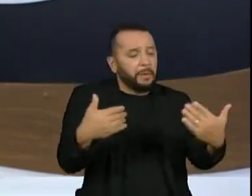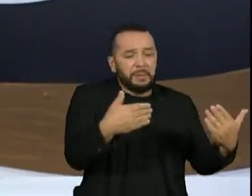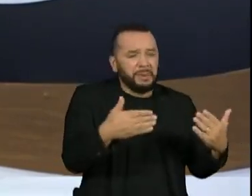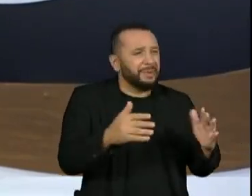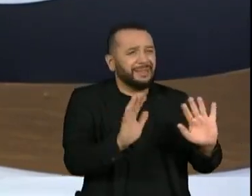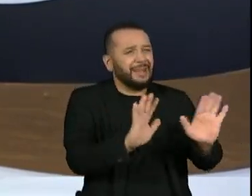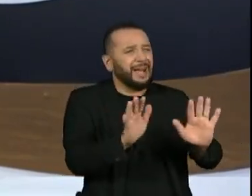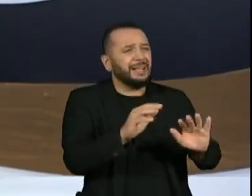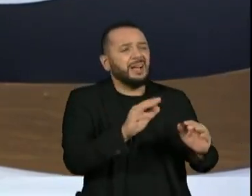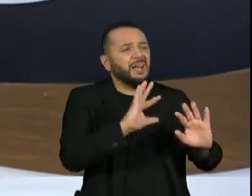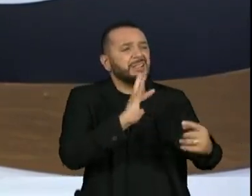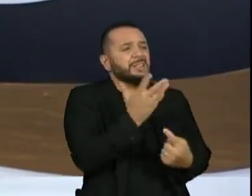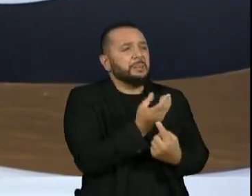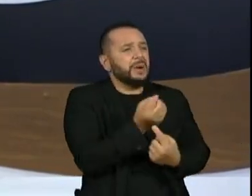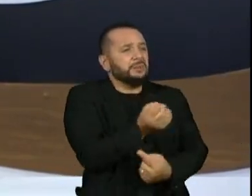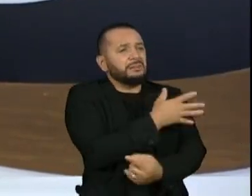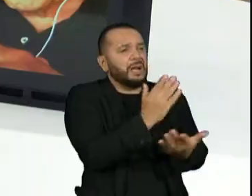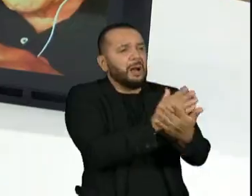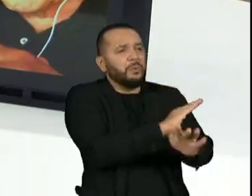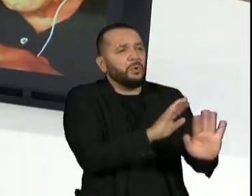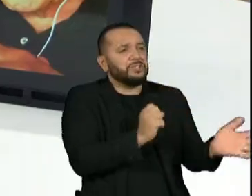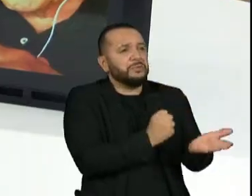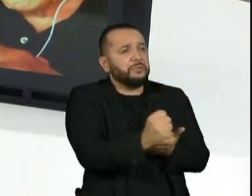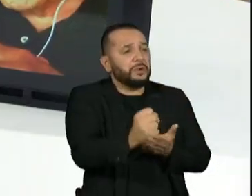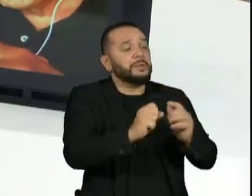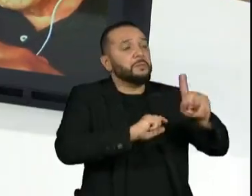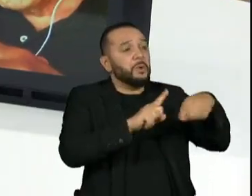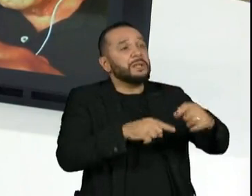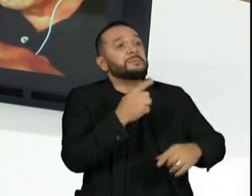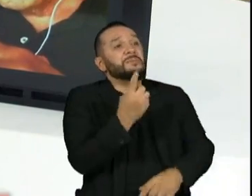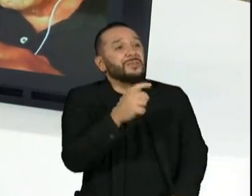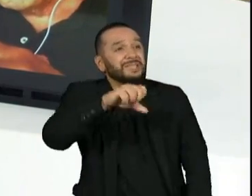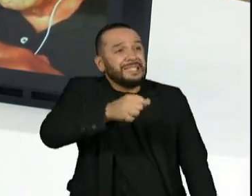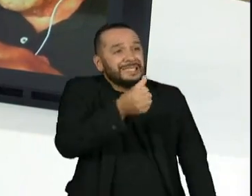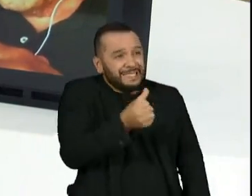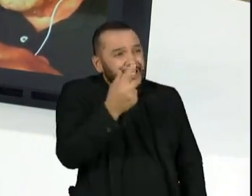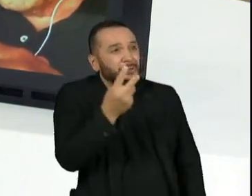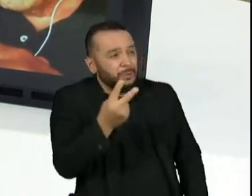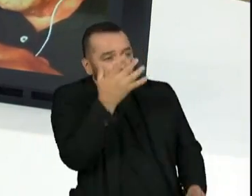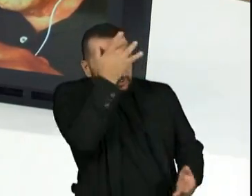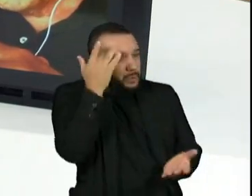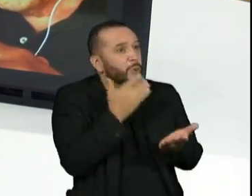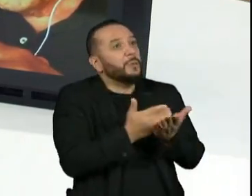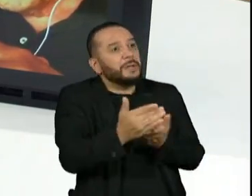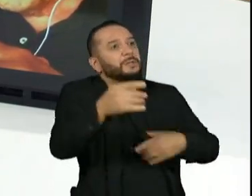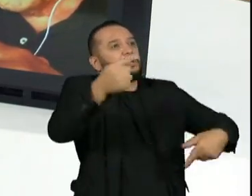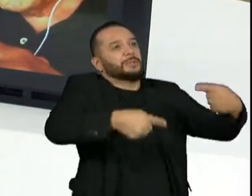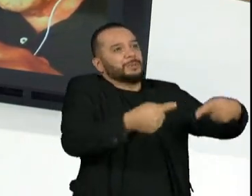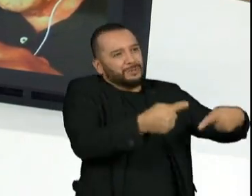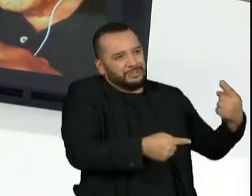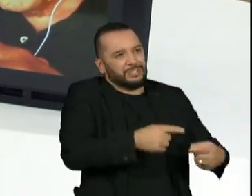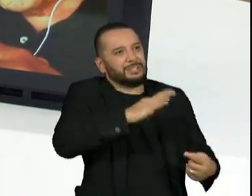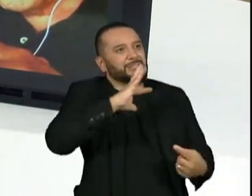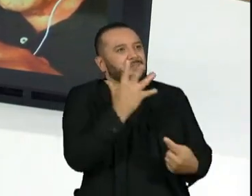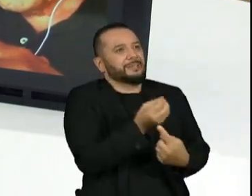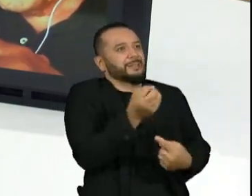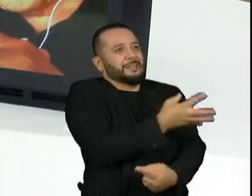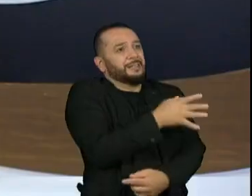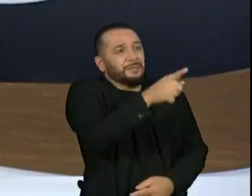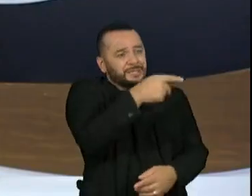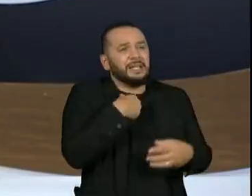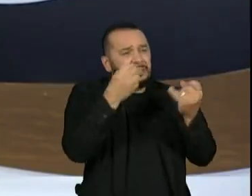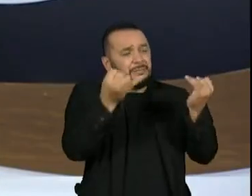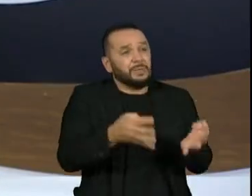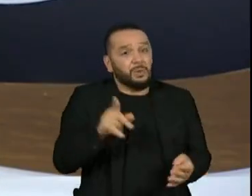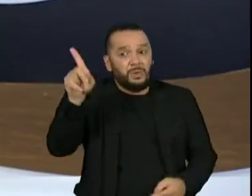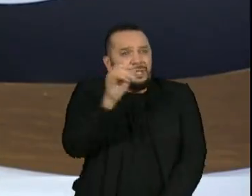1972. Em contraposição, no seu livro, você disse que o Rio era essa verdadeira metrópole moderna, sem